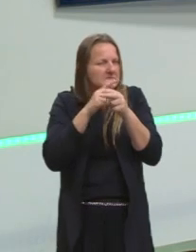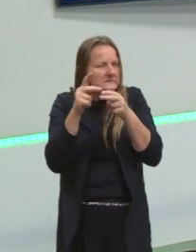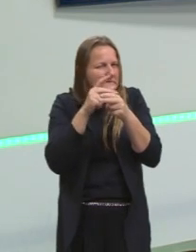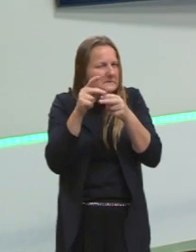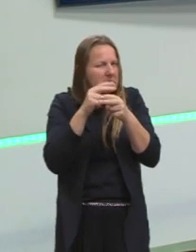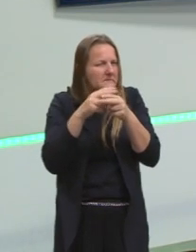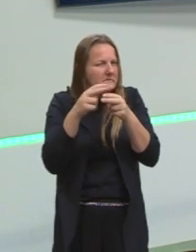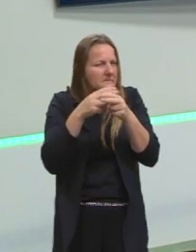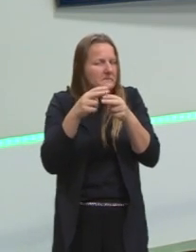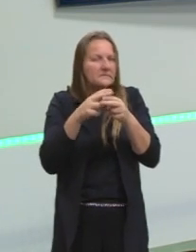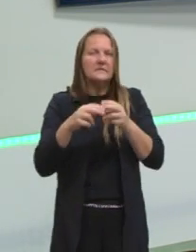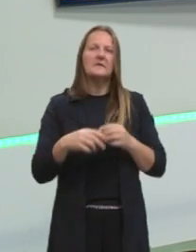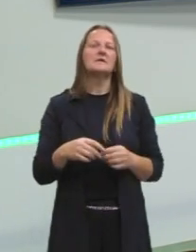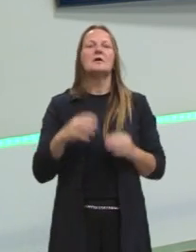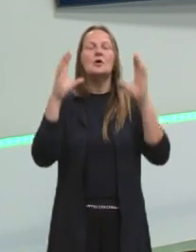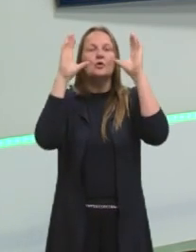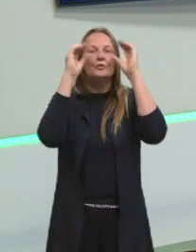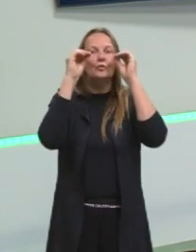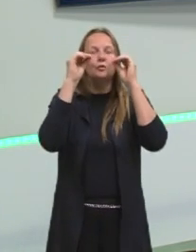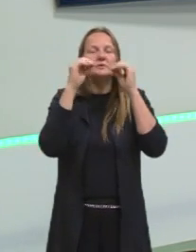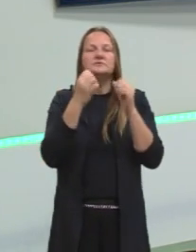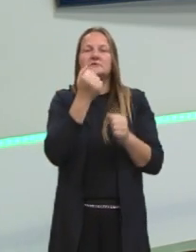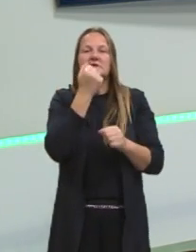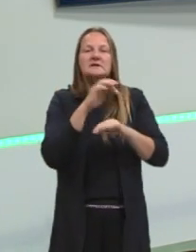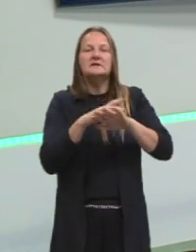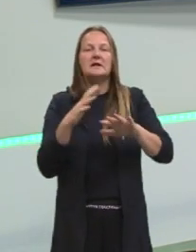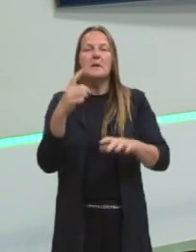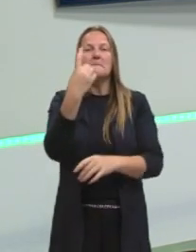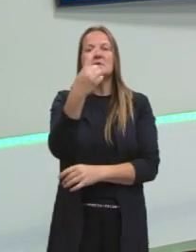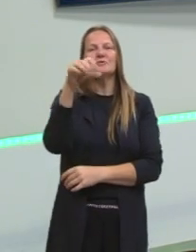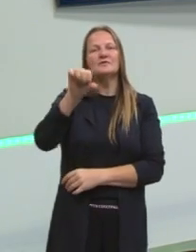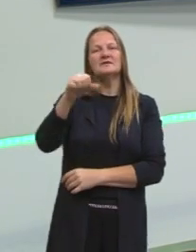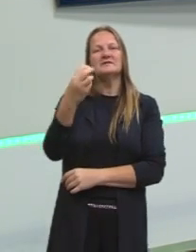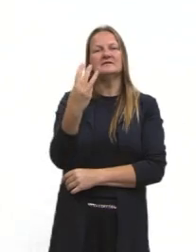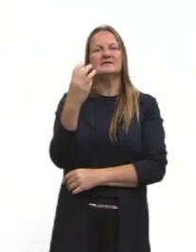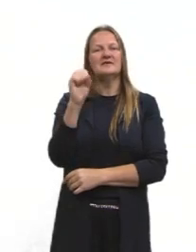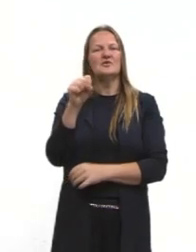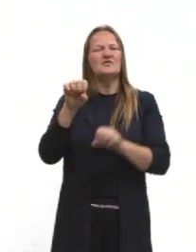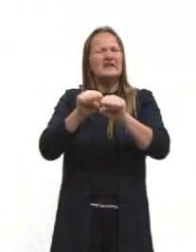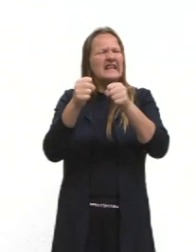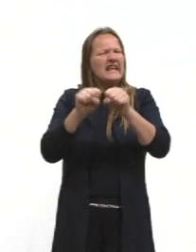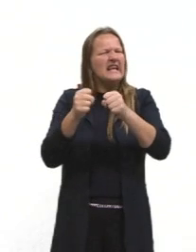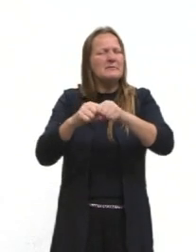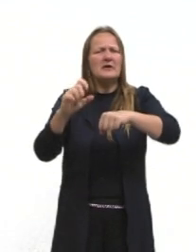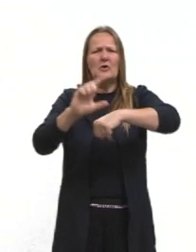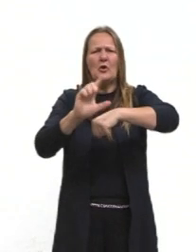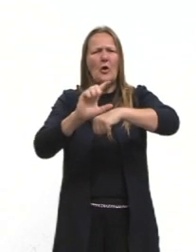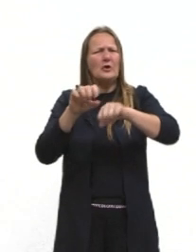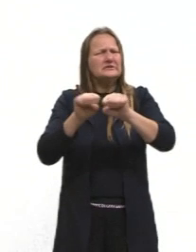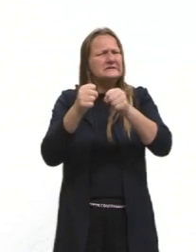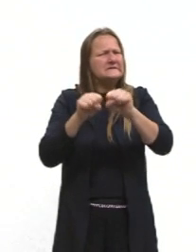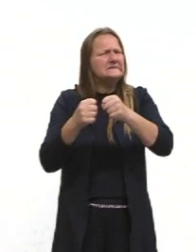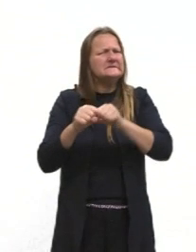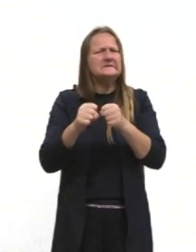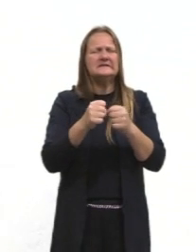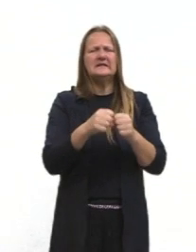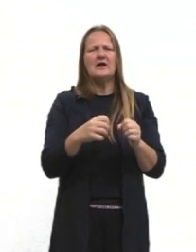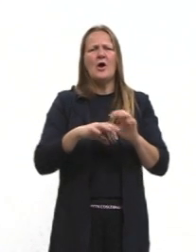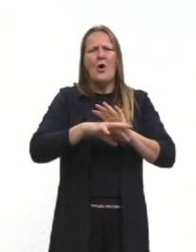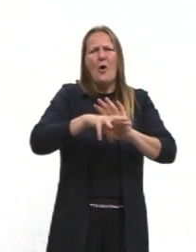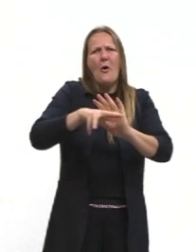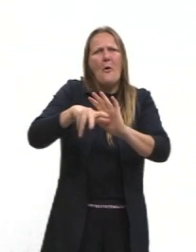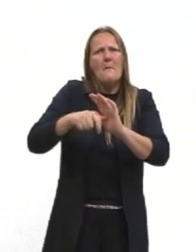A noite dos cristais aconteceu em 1938. Quebraram muitas lojas, roubaram muitas coisas dos judeus,